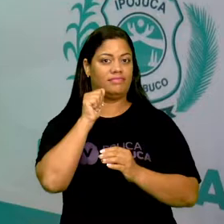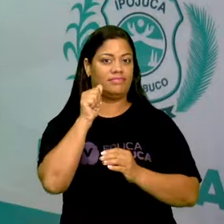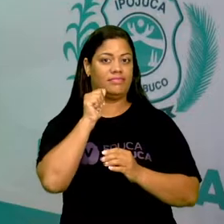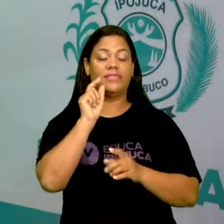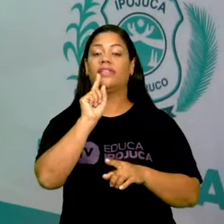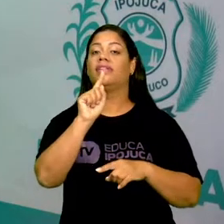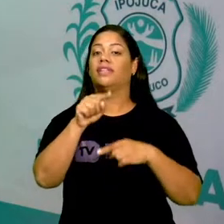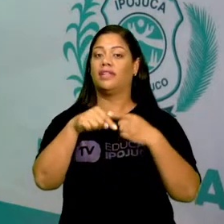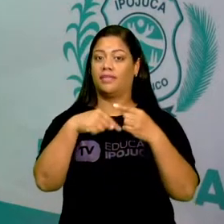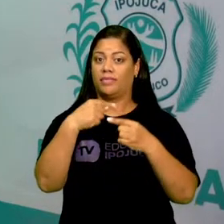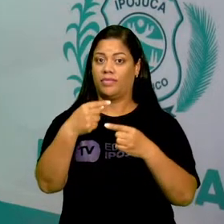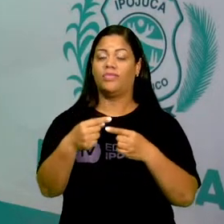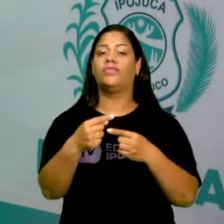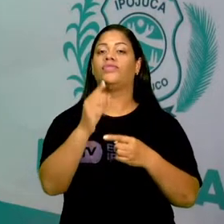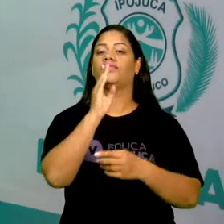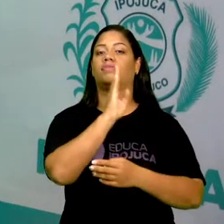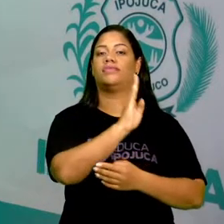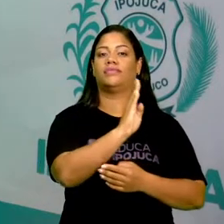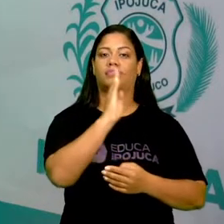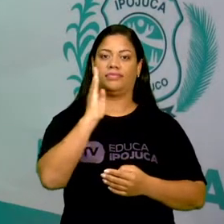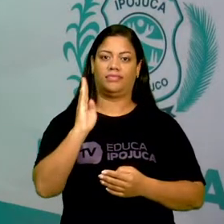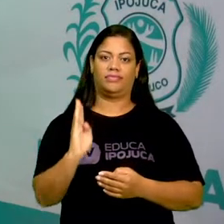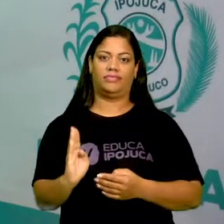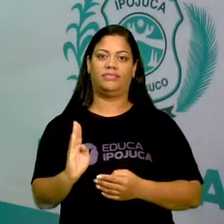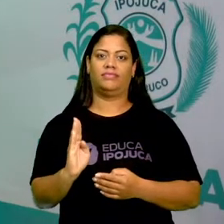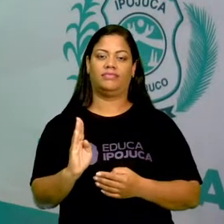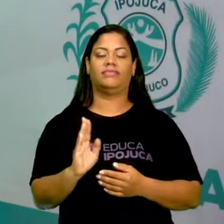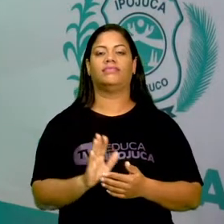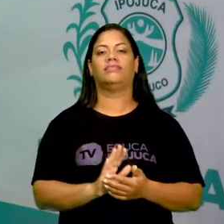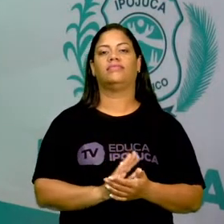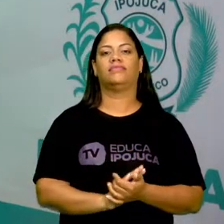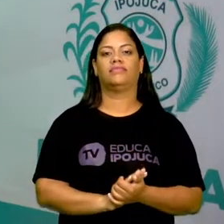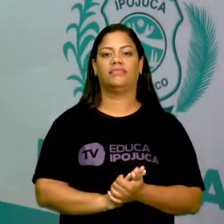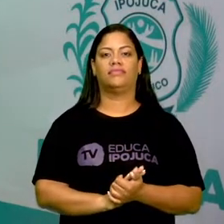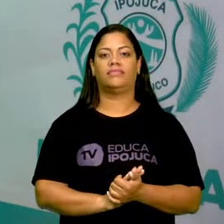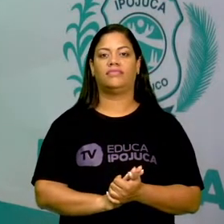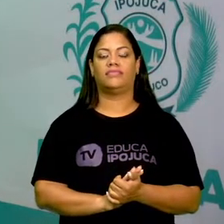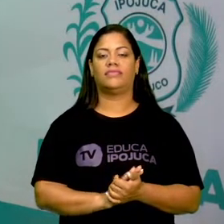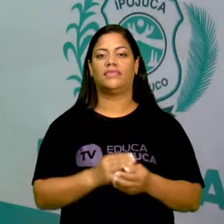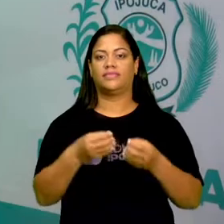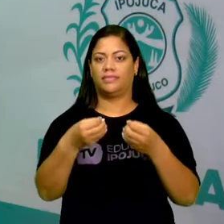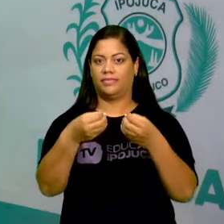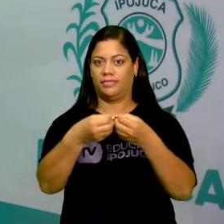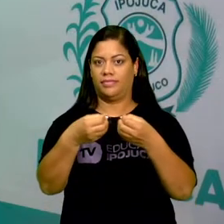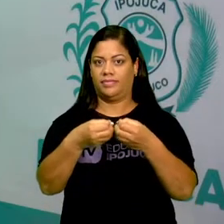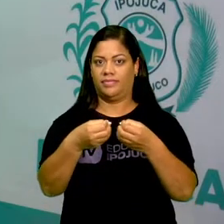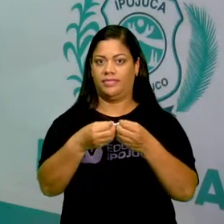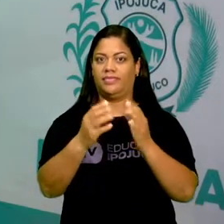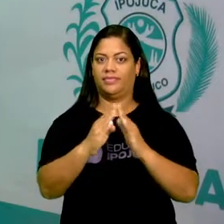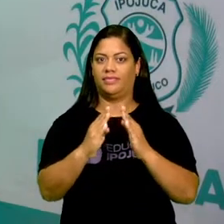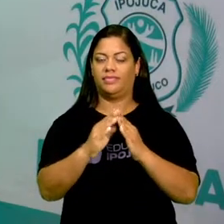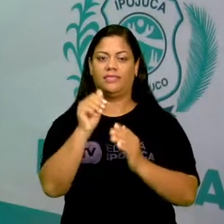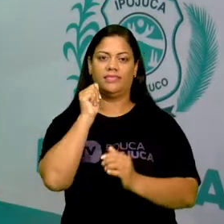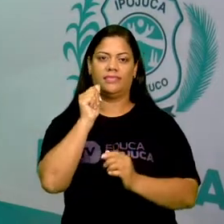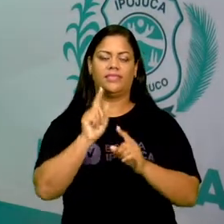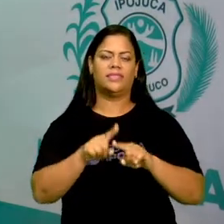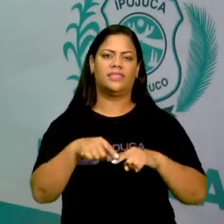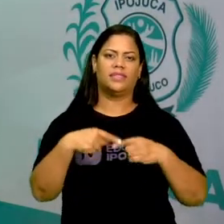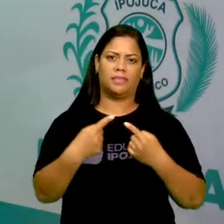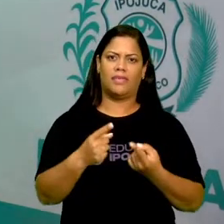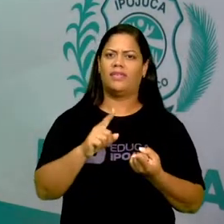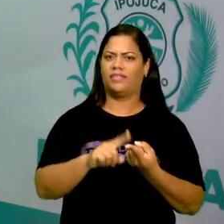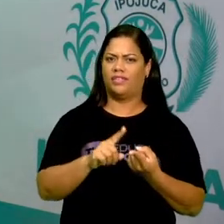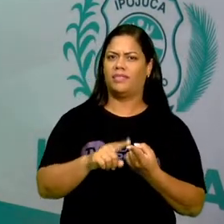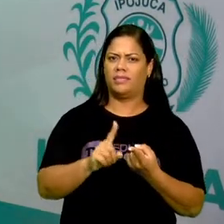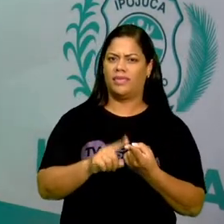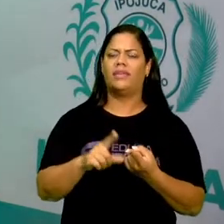acima, e mais abaixo temos a biblioteca. Então a biblioteca é o ponto de referência. Mas além da